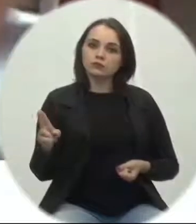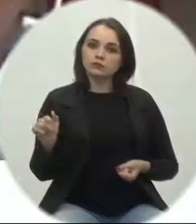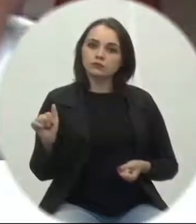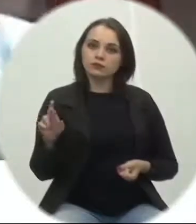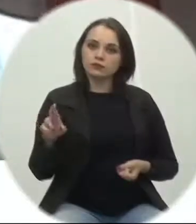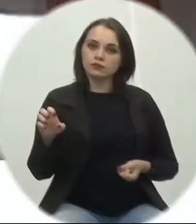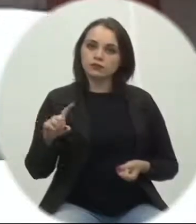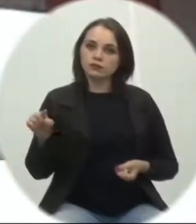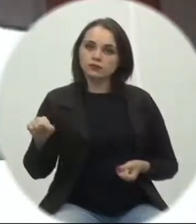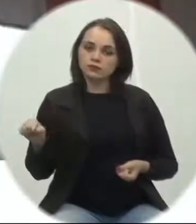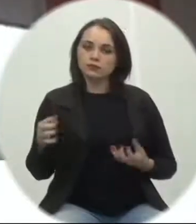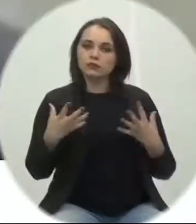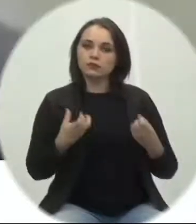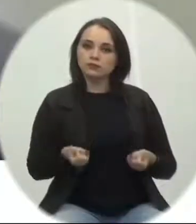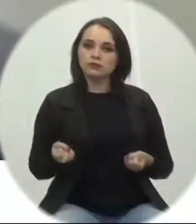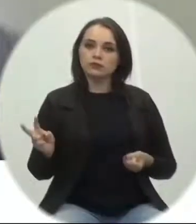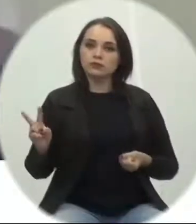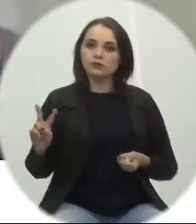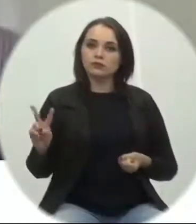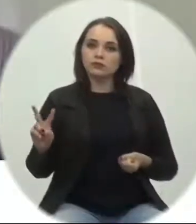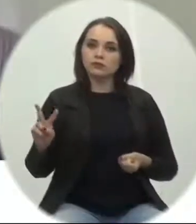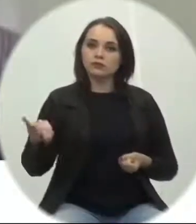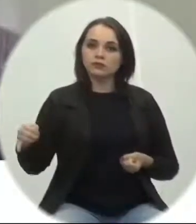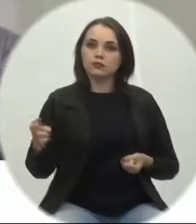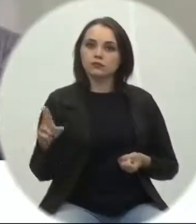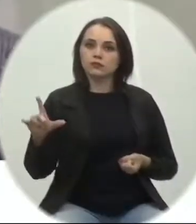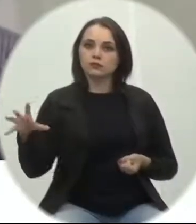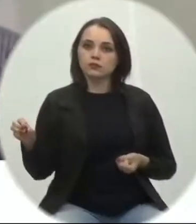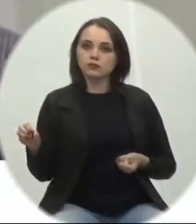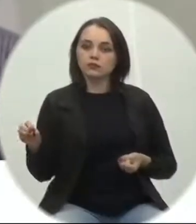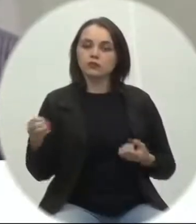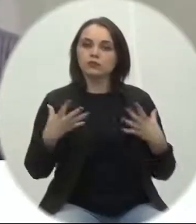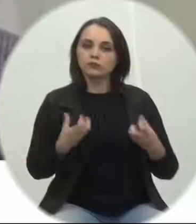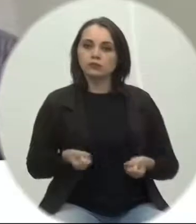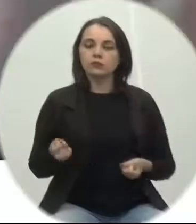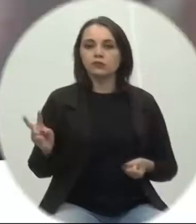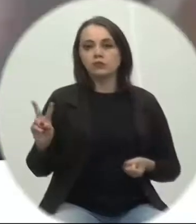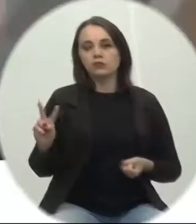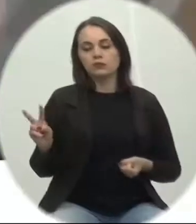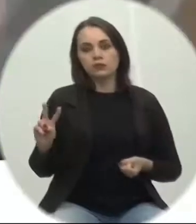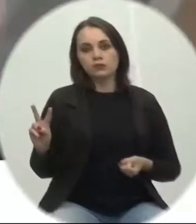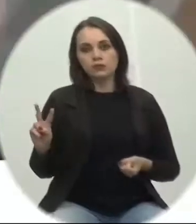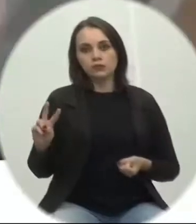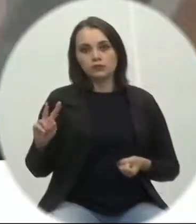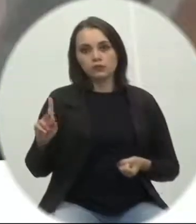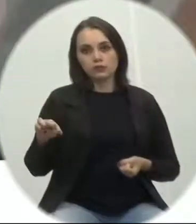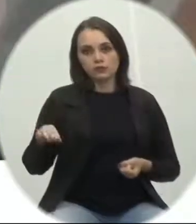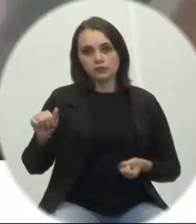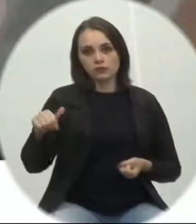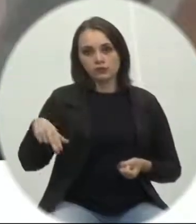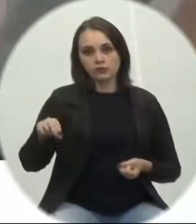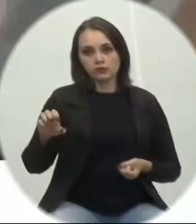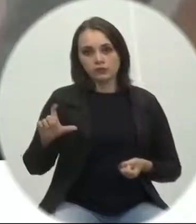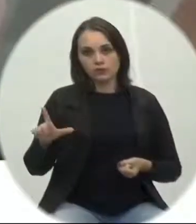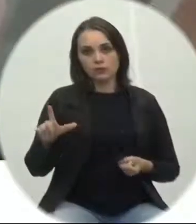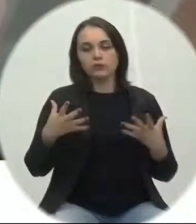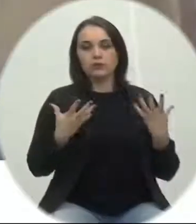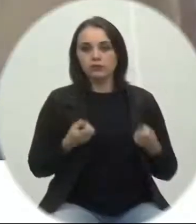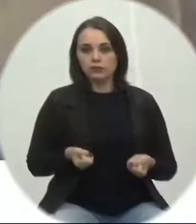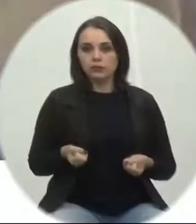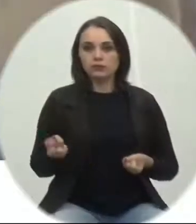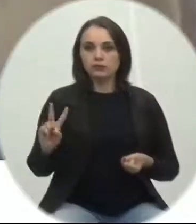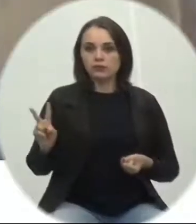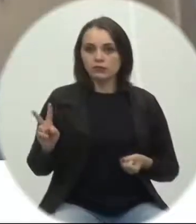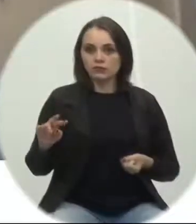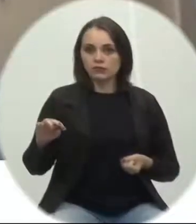Jesus a favor a favor vereador Júlio Kaminsky favorável a favor vereador Manuel Hussein favorável a